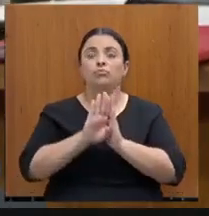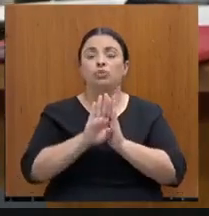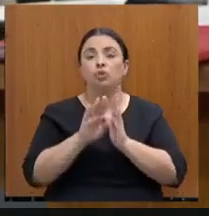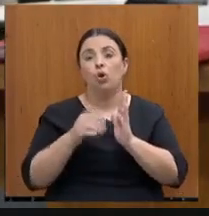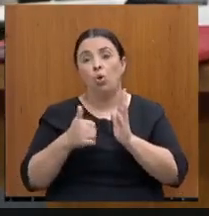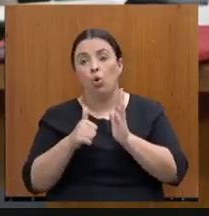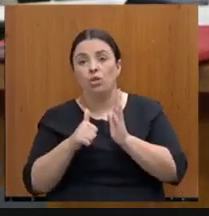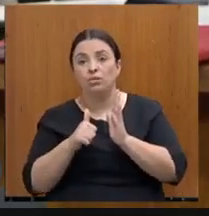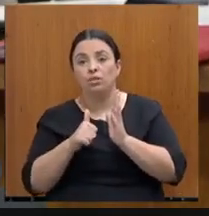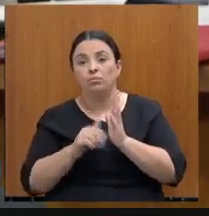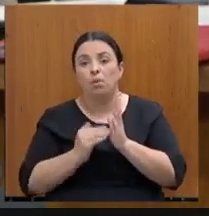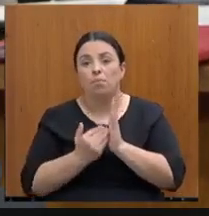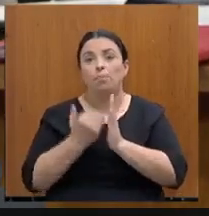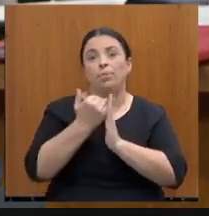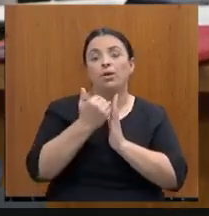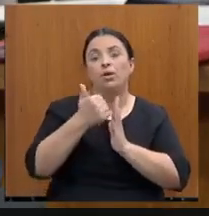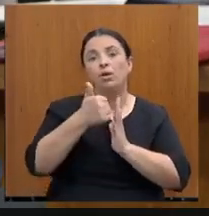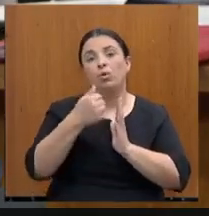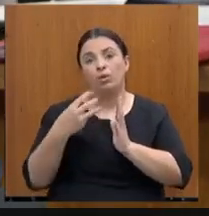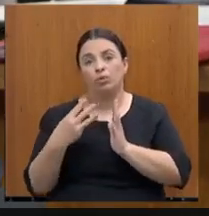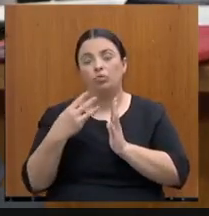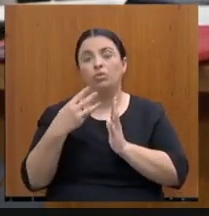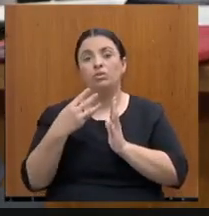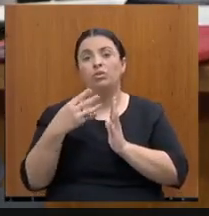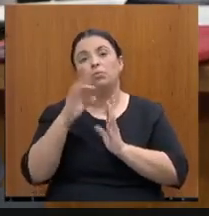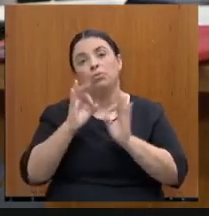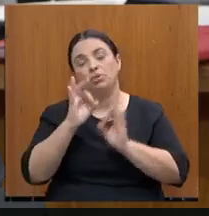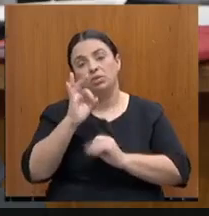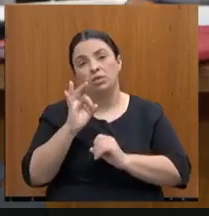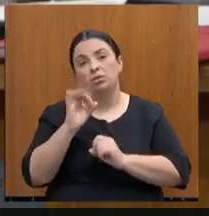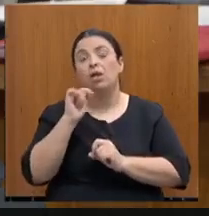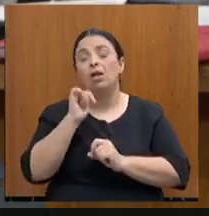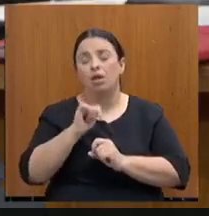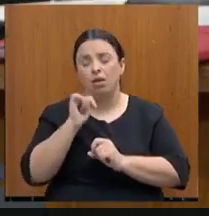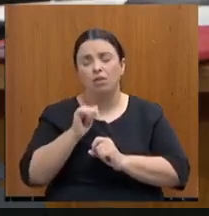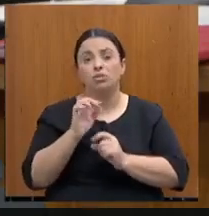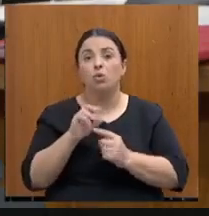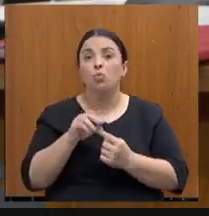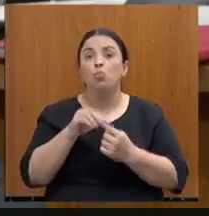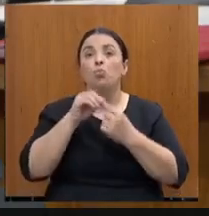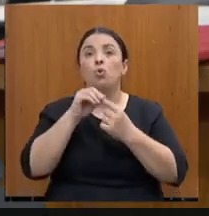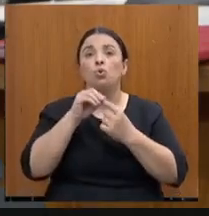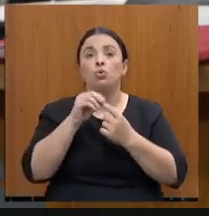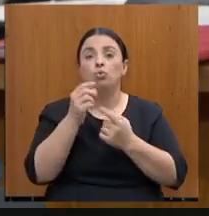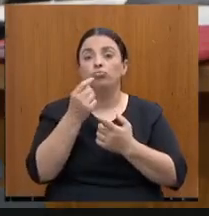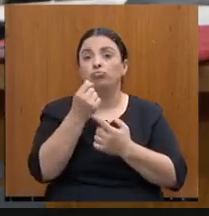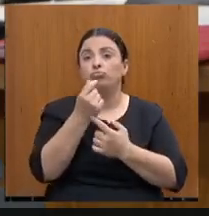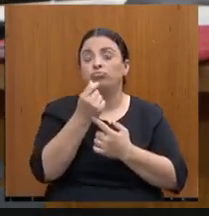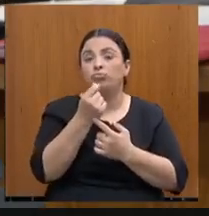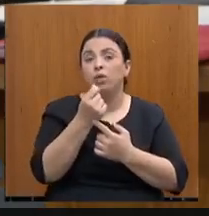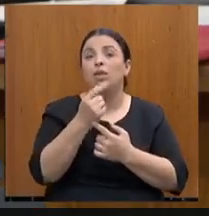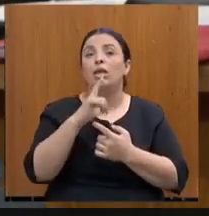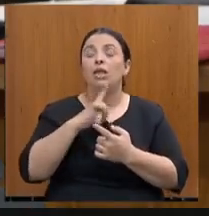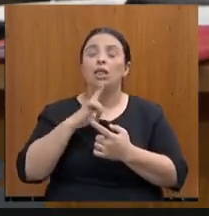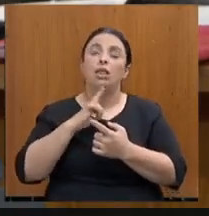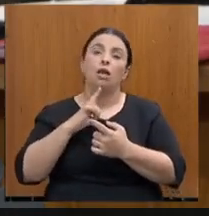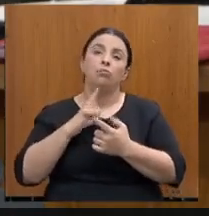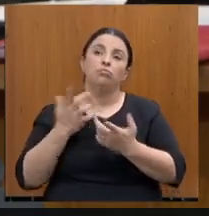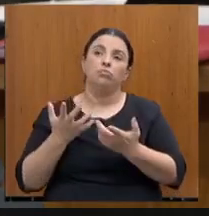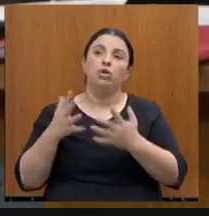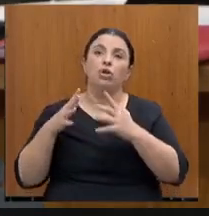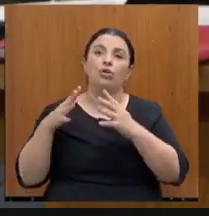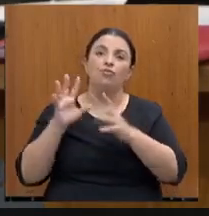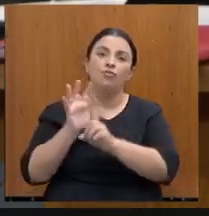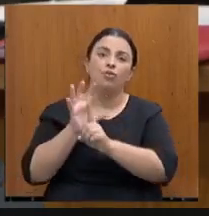14%. Então, esse é o único recurso que é diretamente impactado no Tesouro Estudual. E,